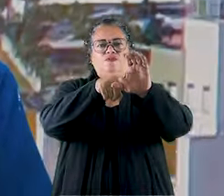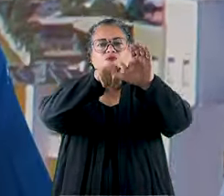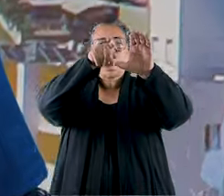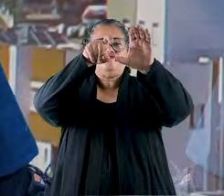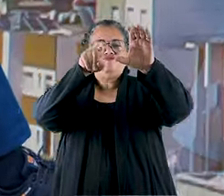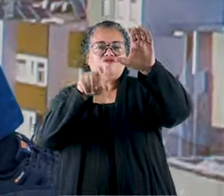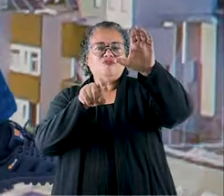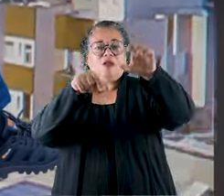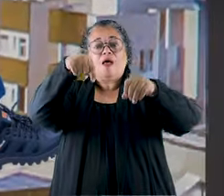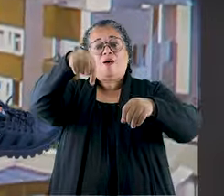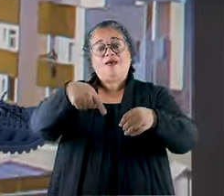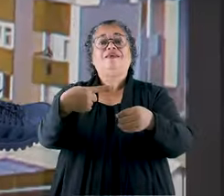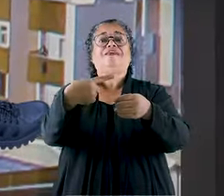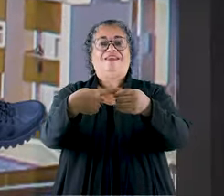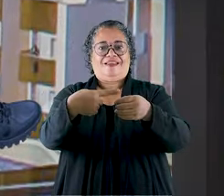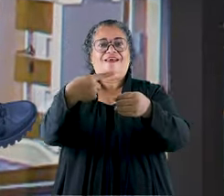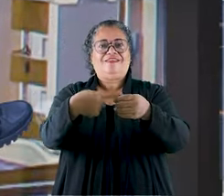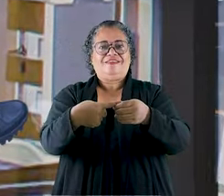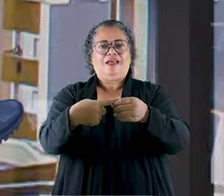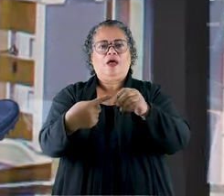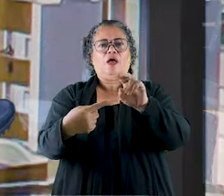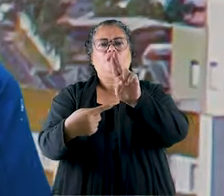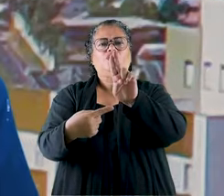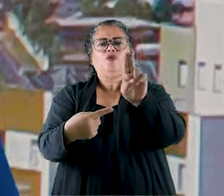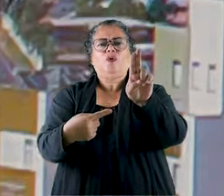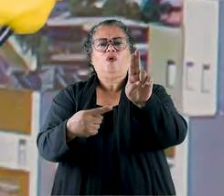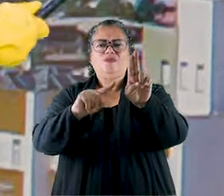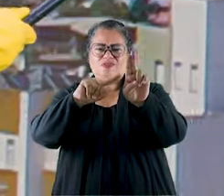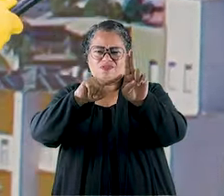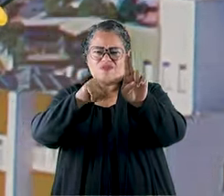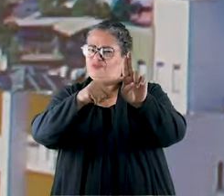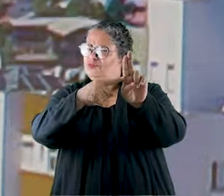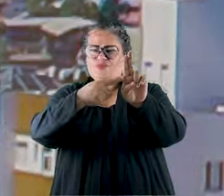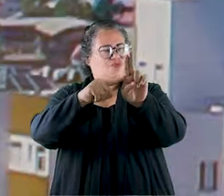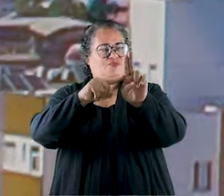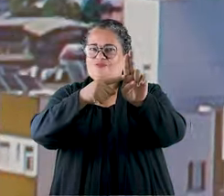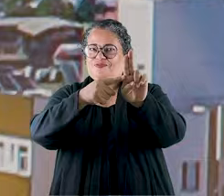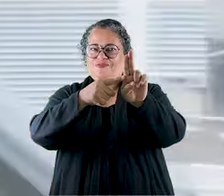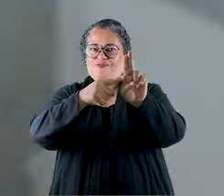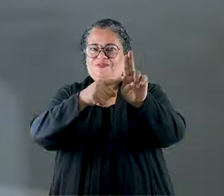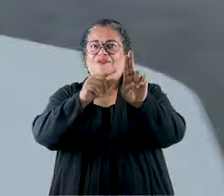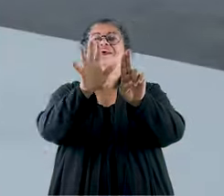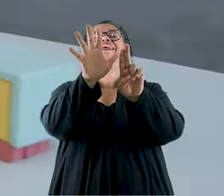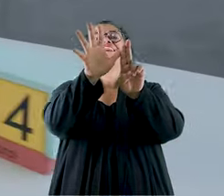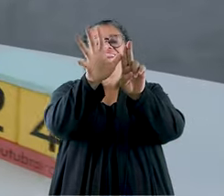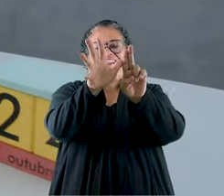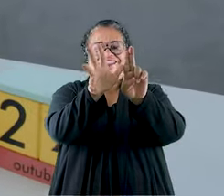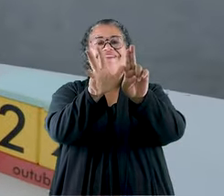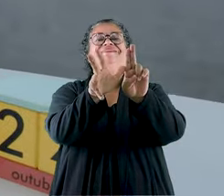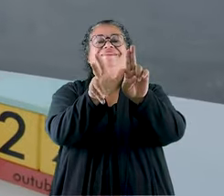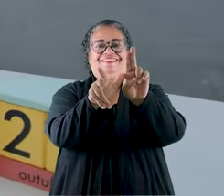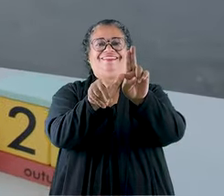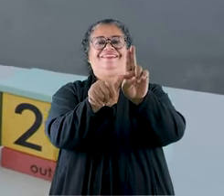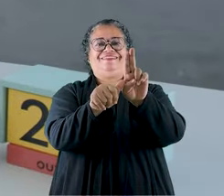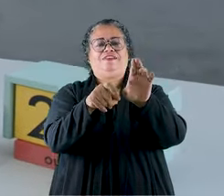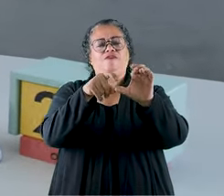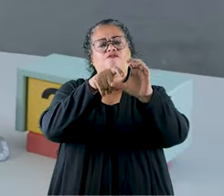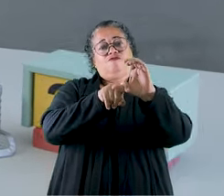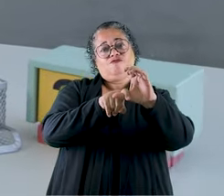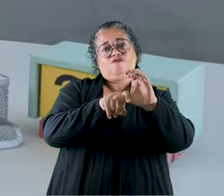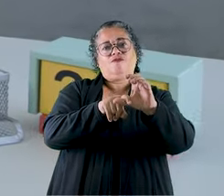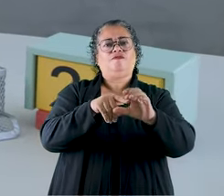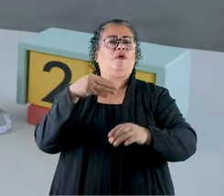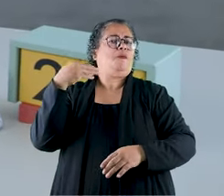Mutirão dívida zero em Uberlândia. É pra deixar seu nome assim, ó. Limpinho. Tem dívida com o banco,